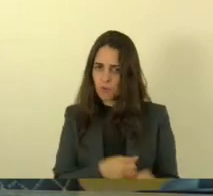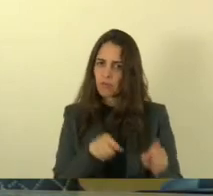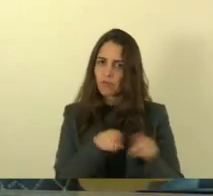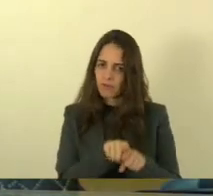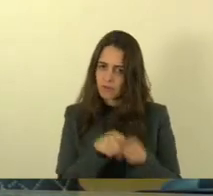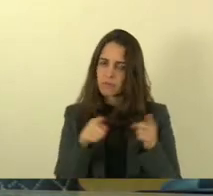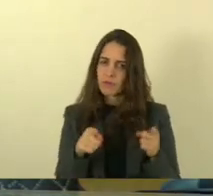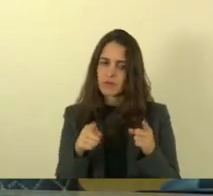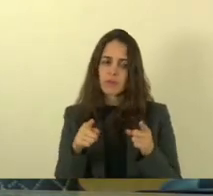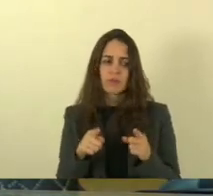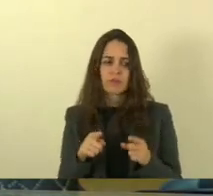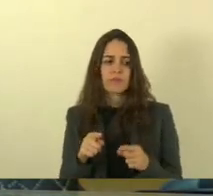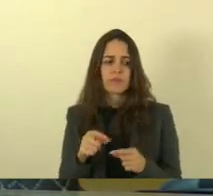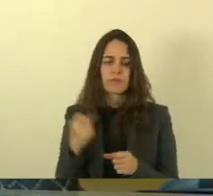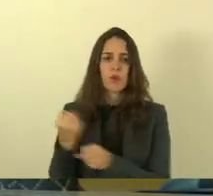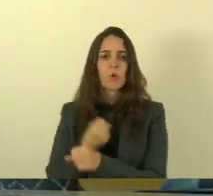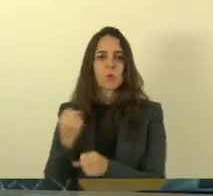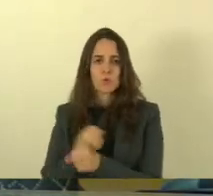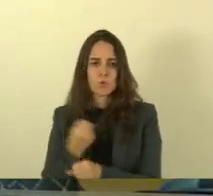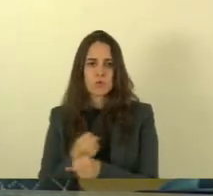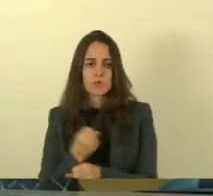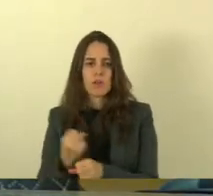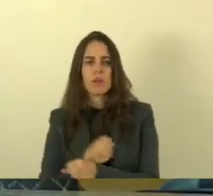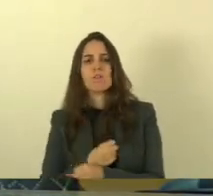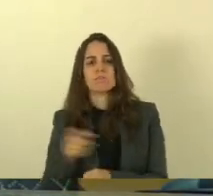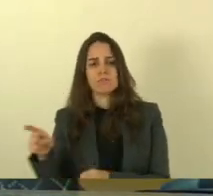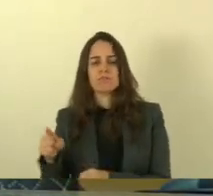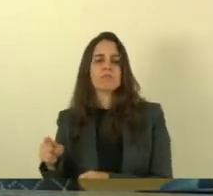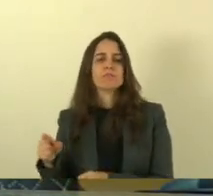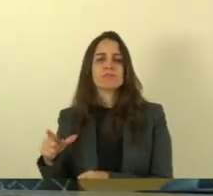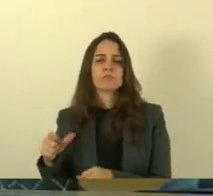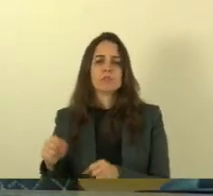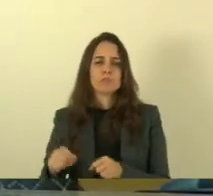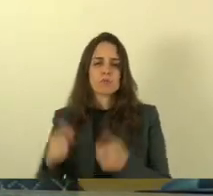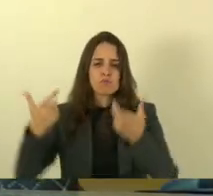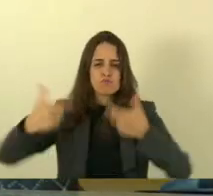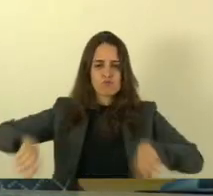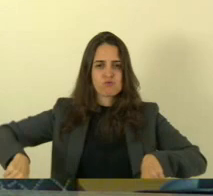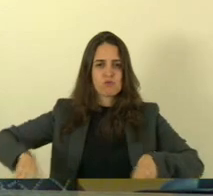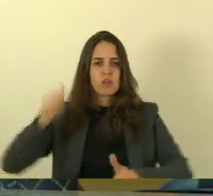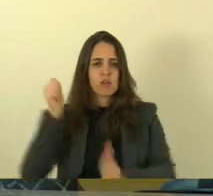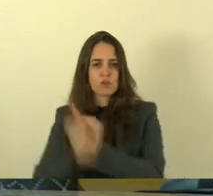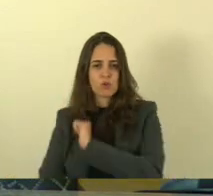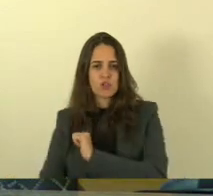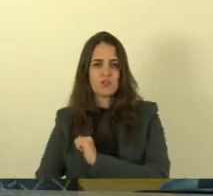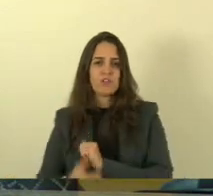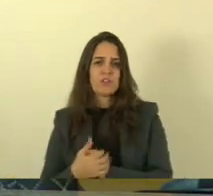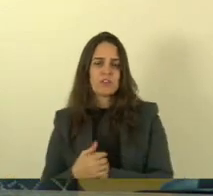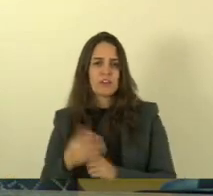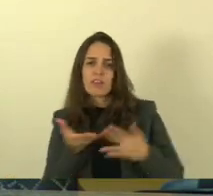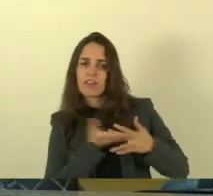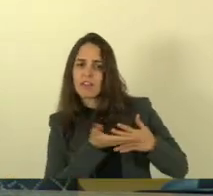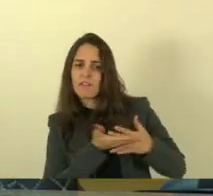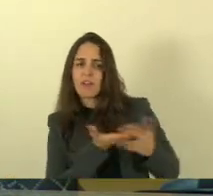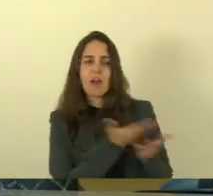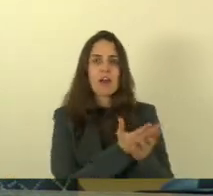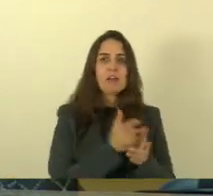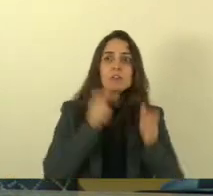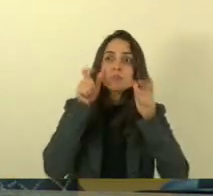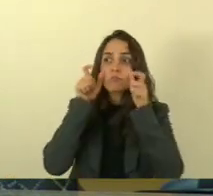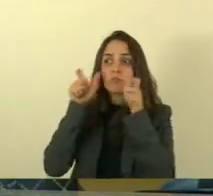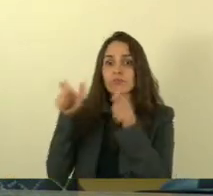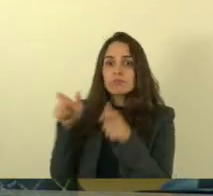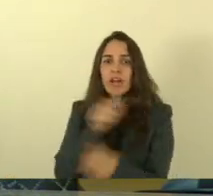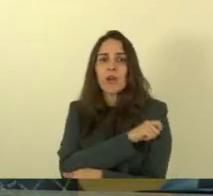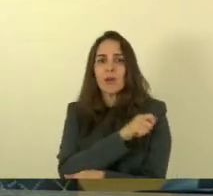perto a Desportiva Ferroviária no auge durante o intervalo de aula estávamos todos os